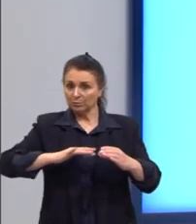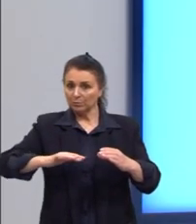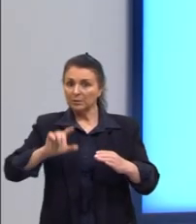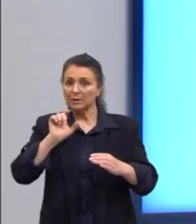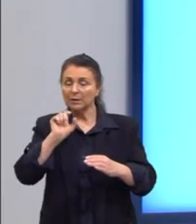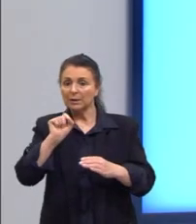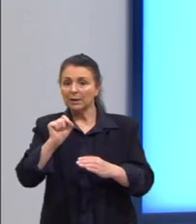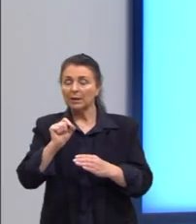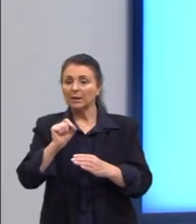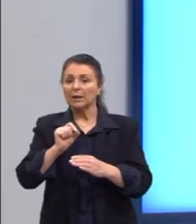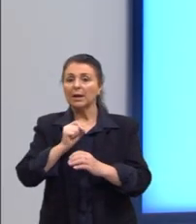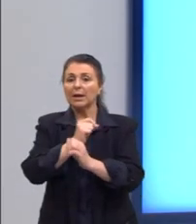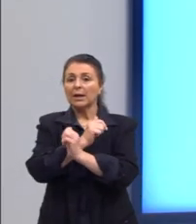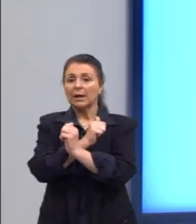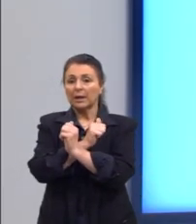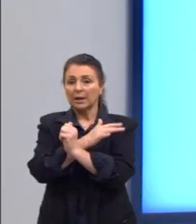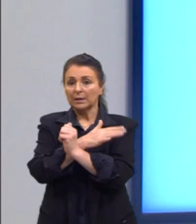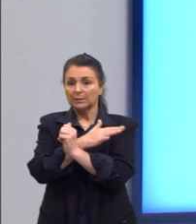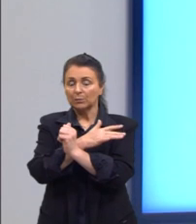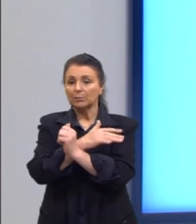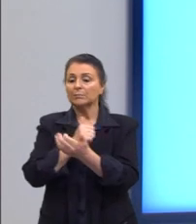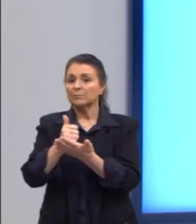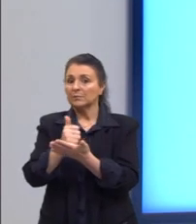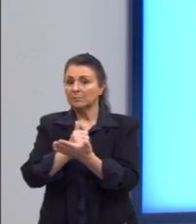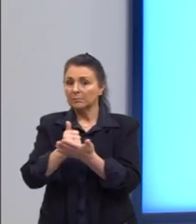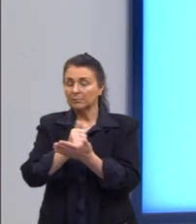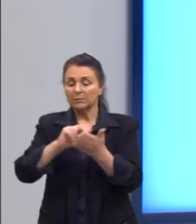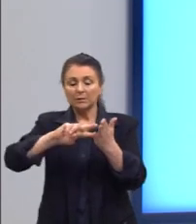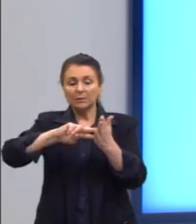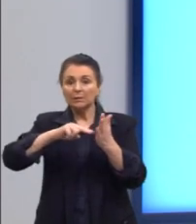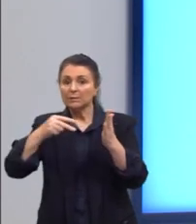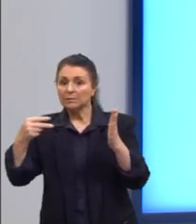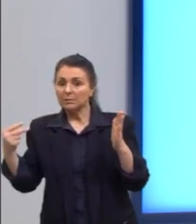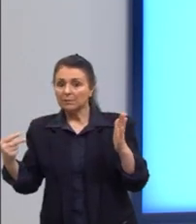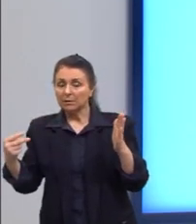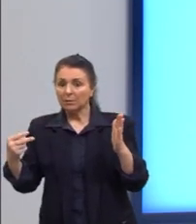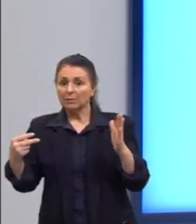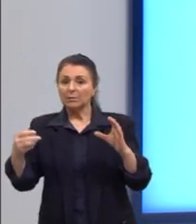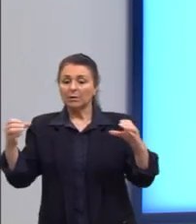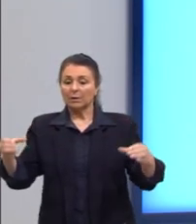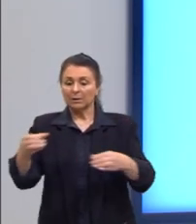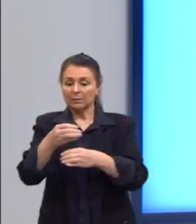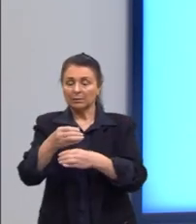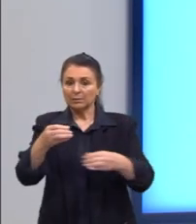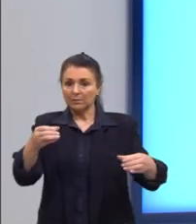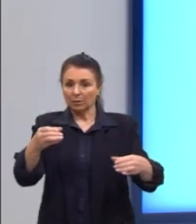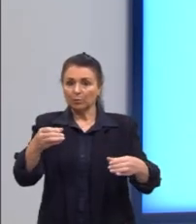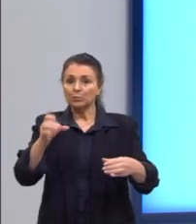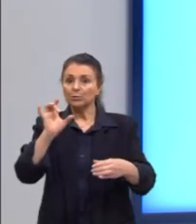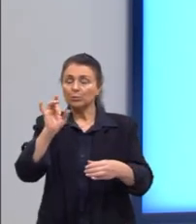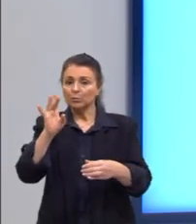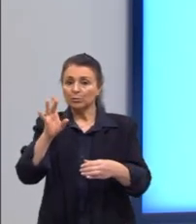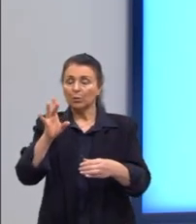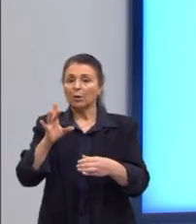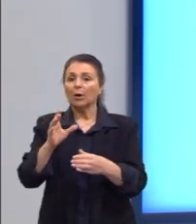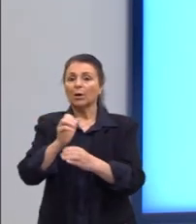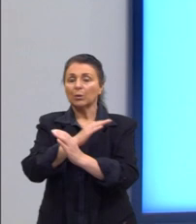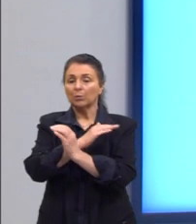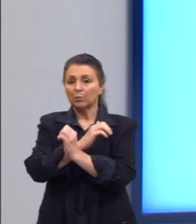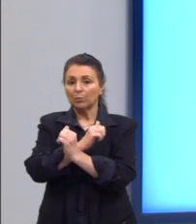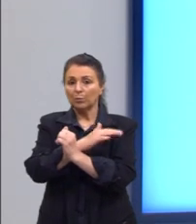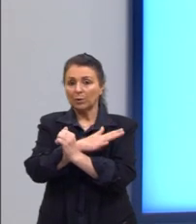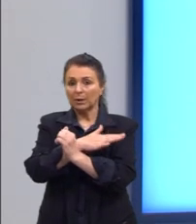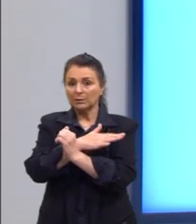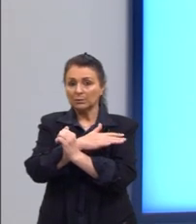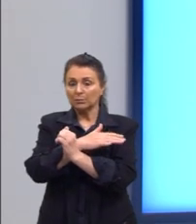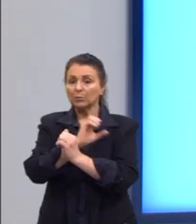é ácido e quem é base e, claro, a interpretação. Se diz que a reação ocorre só em meio ácido, tem que levar em consideração somente quem